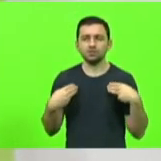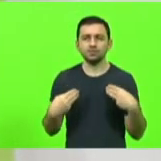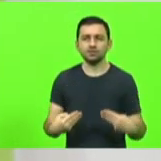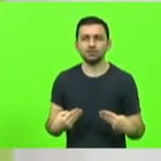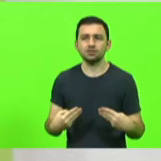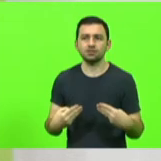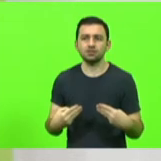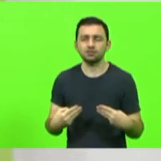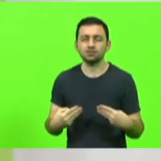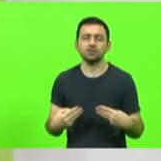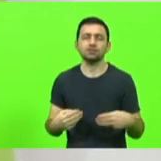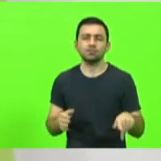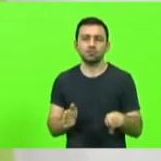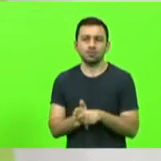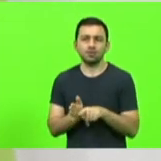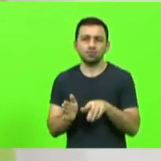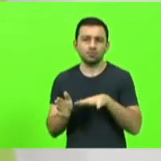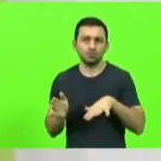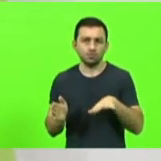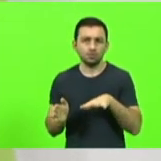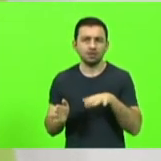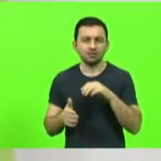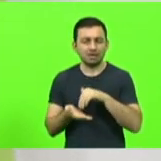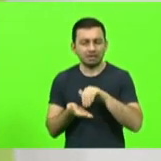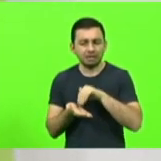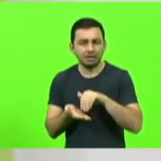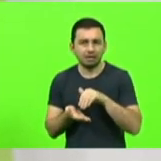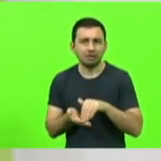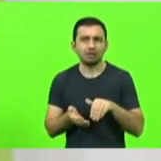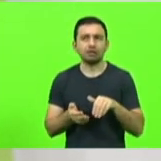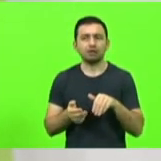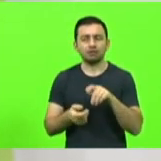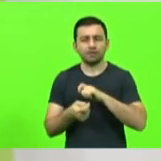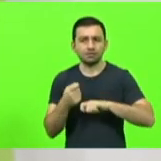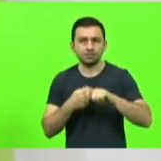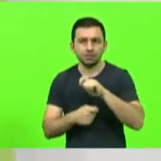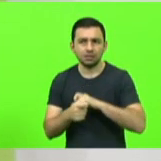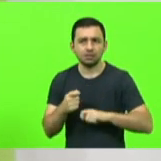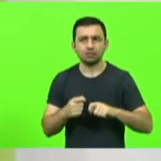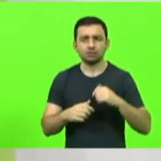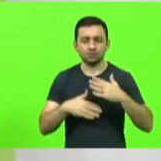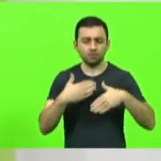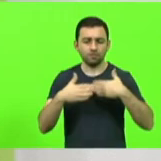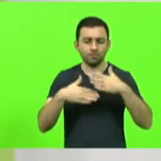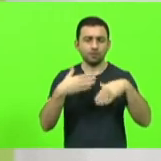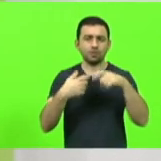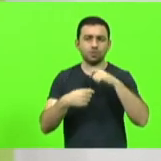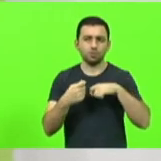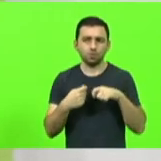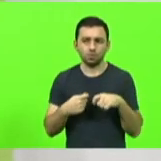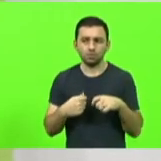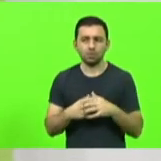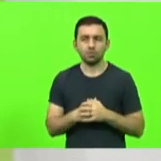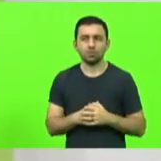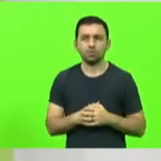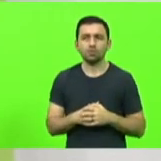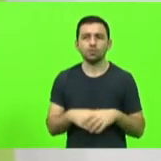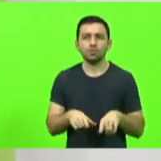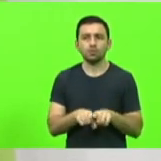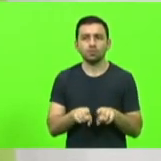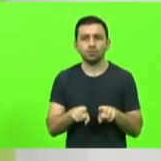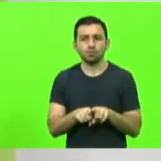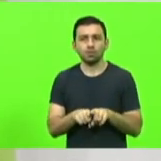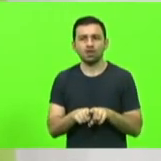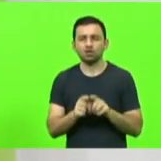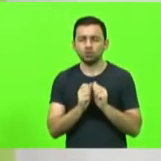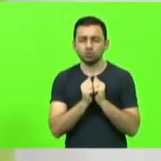representantes da Secretaria da Fazenda da Secretaria de Desenvolvimento Econômico o secretário Buligon esteve conosco em